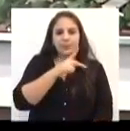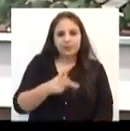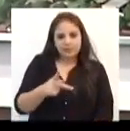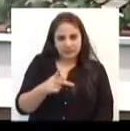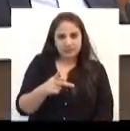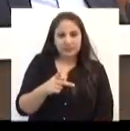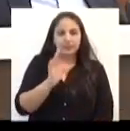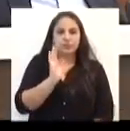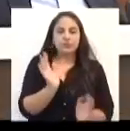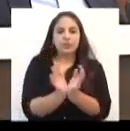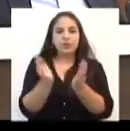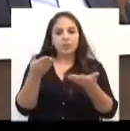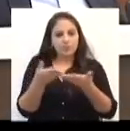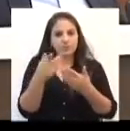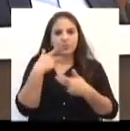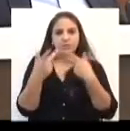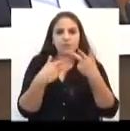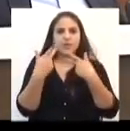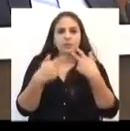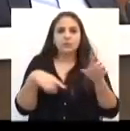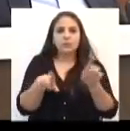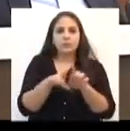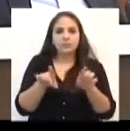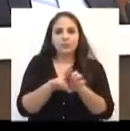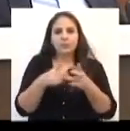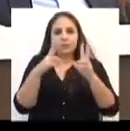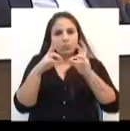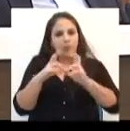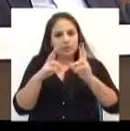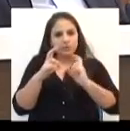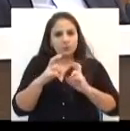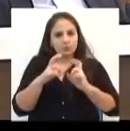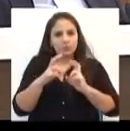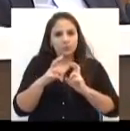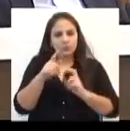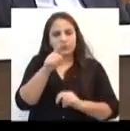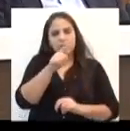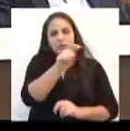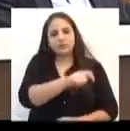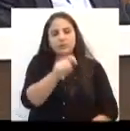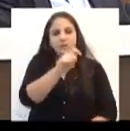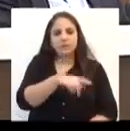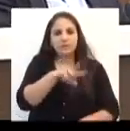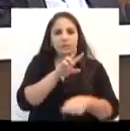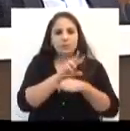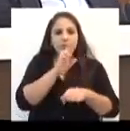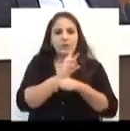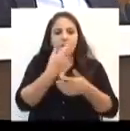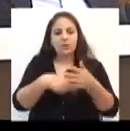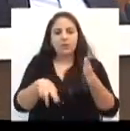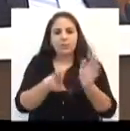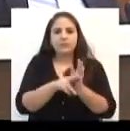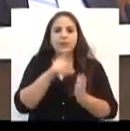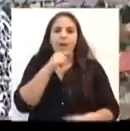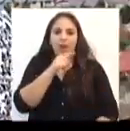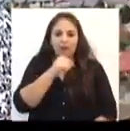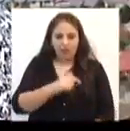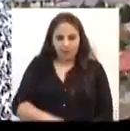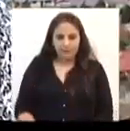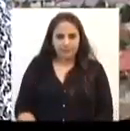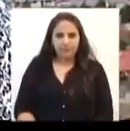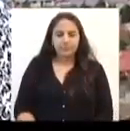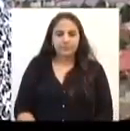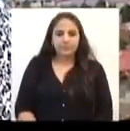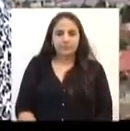parlamentar falou sobre o engajamento das entidades na preservação e recuperação das águas. Ela